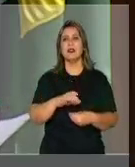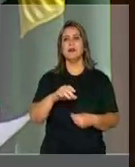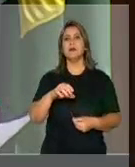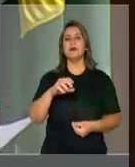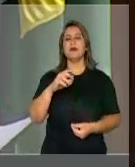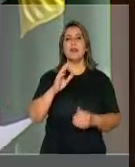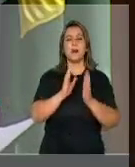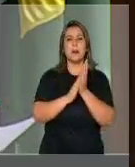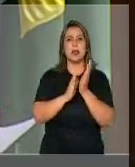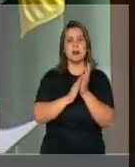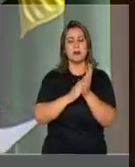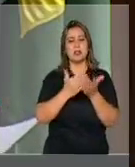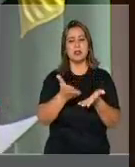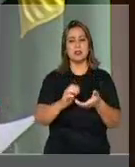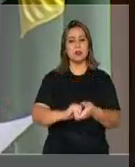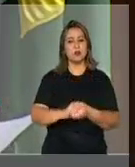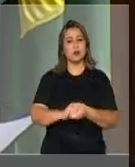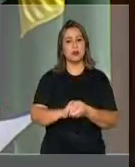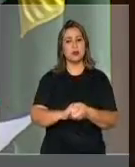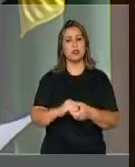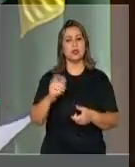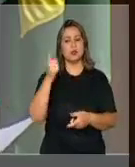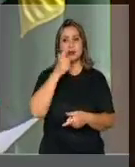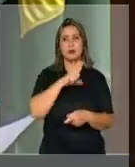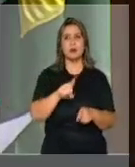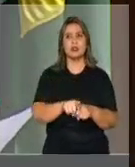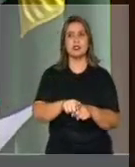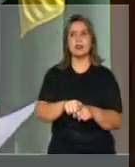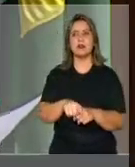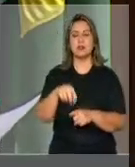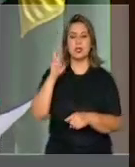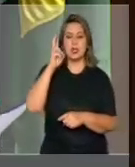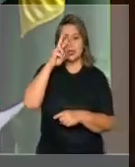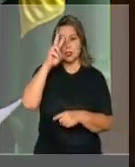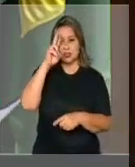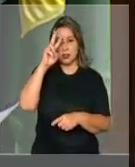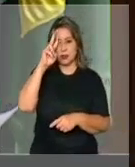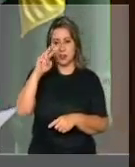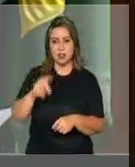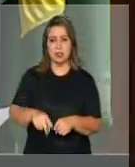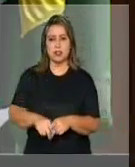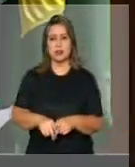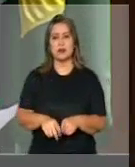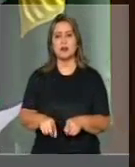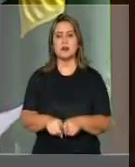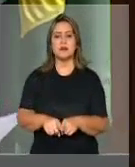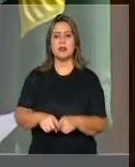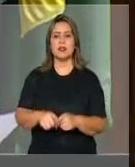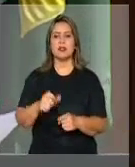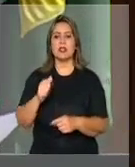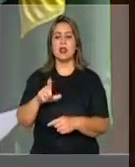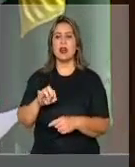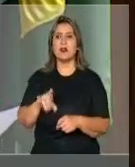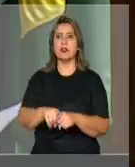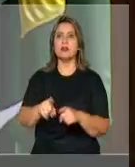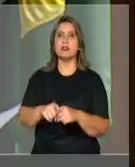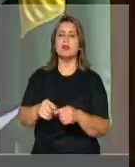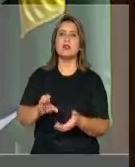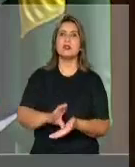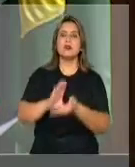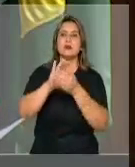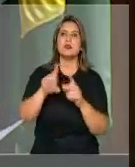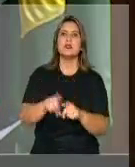Câmara. Parabéns, cumprimentos a tantos que construíram essa história, em nome do atual presidente Heitor Álvaro Petri, seus